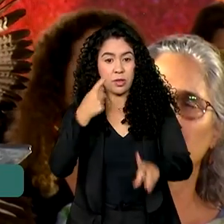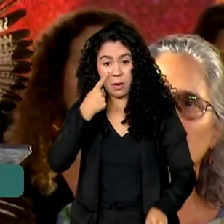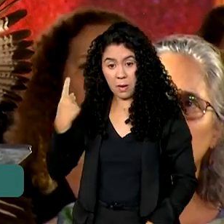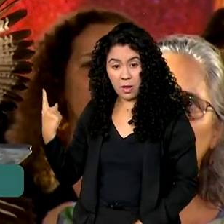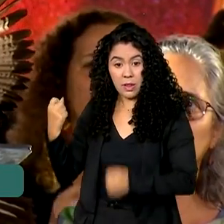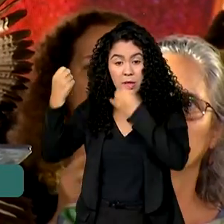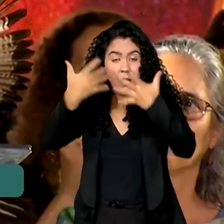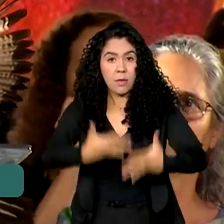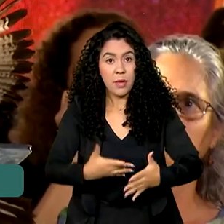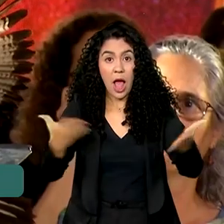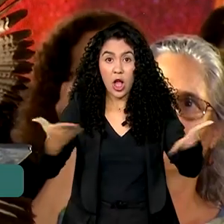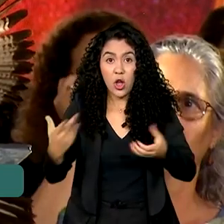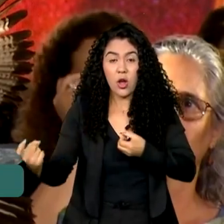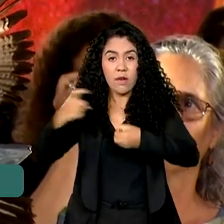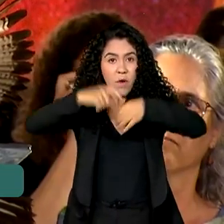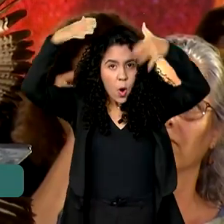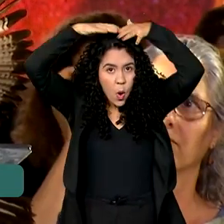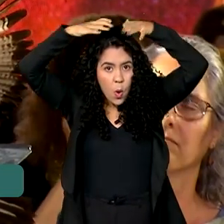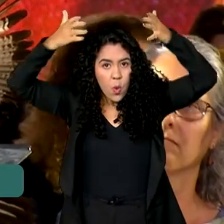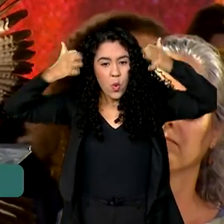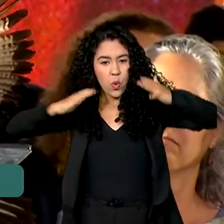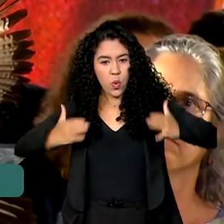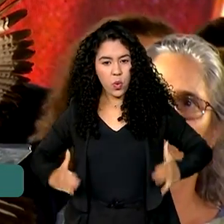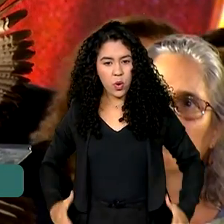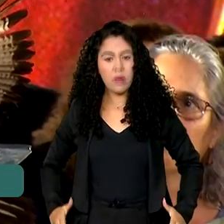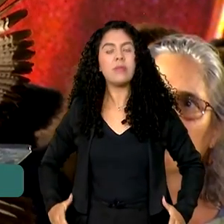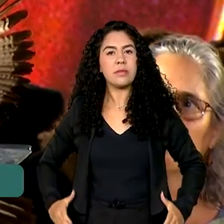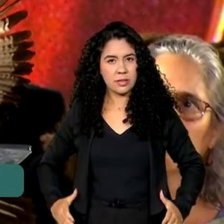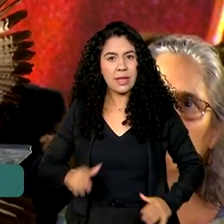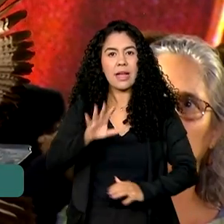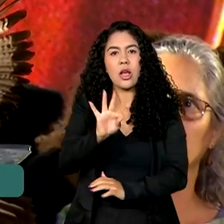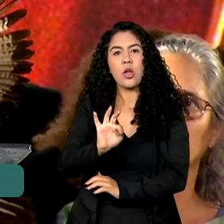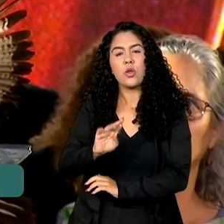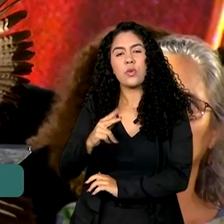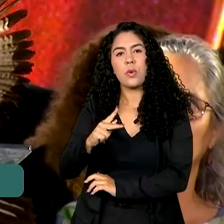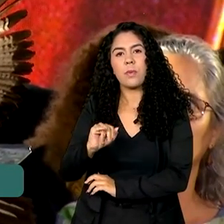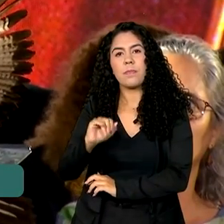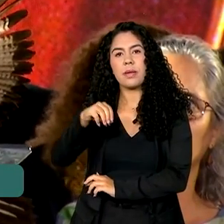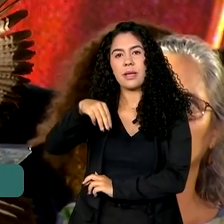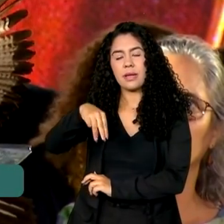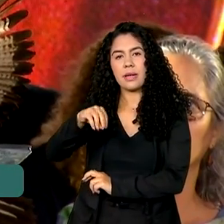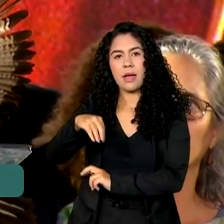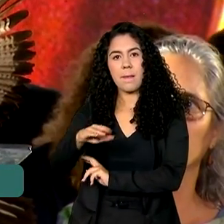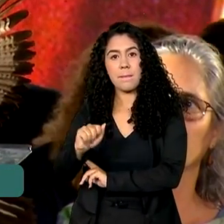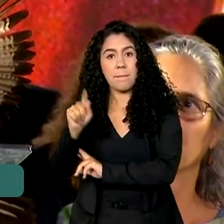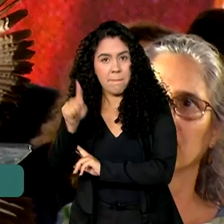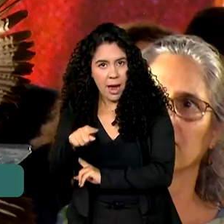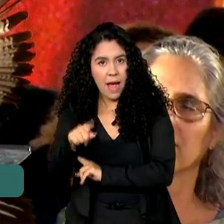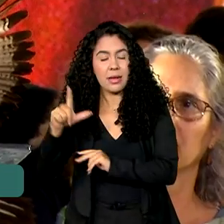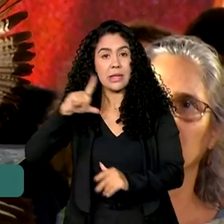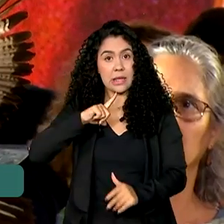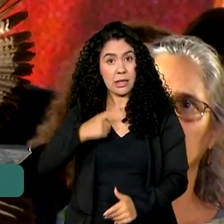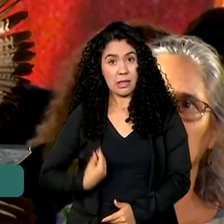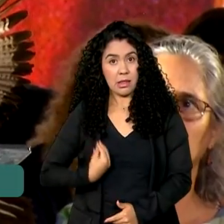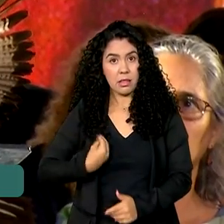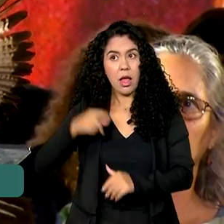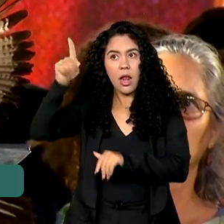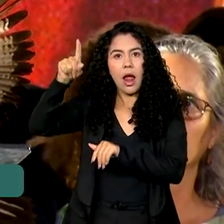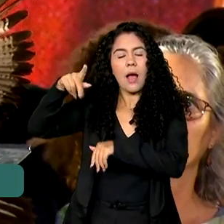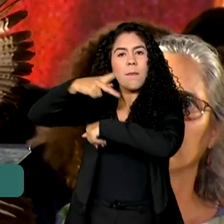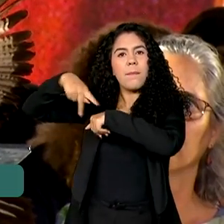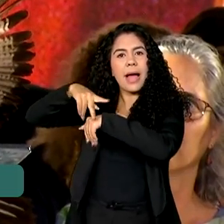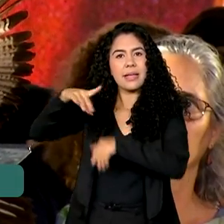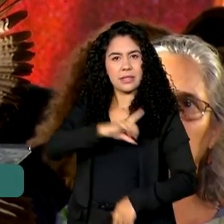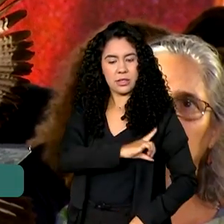retorno do manto sagrado Tupinambá, até então, parte do acervo do Museu Nacional da Dinamarca, é um